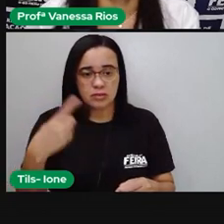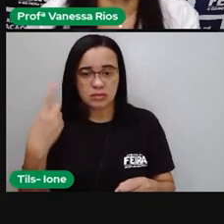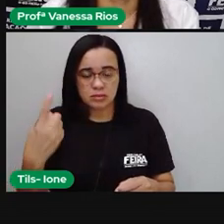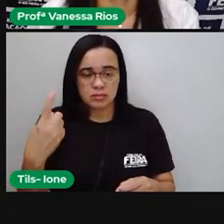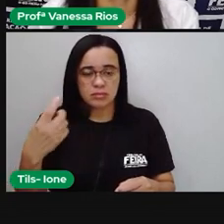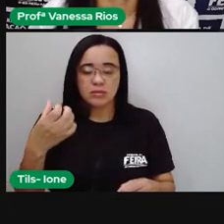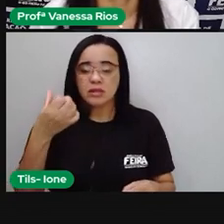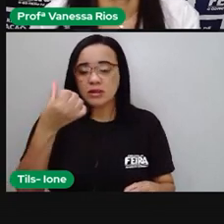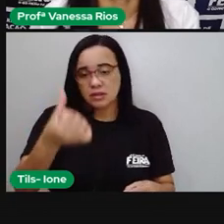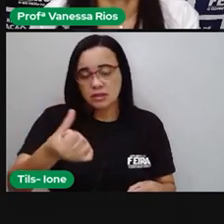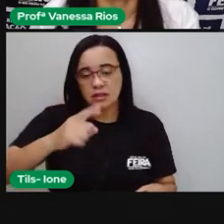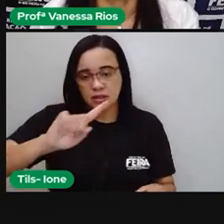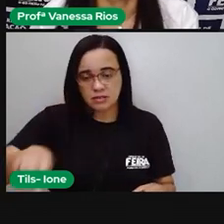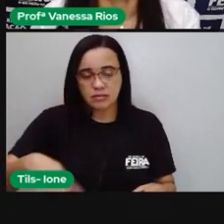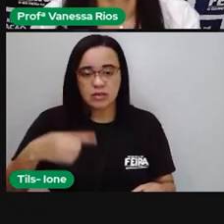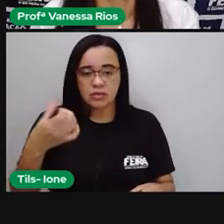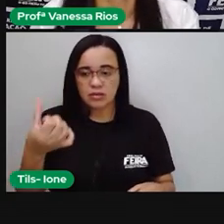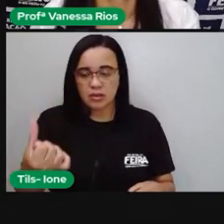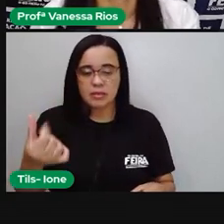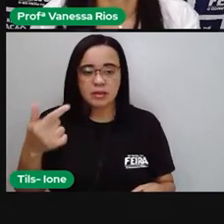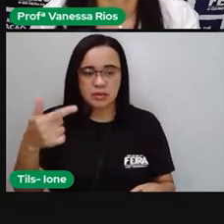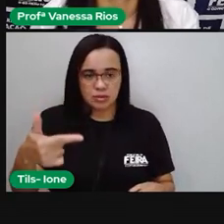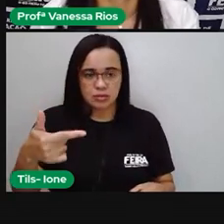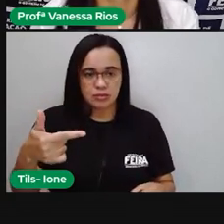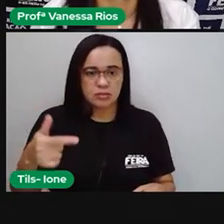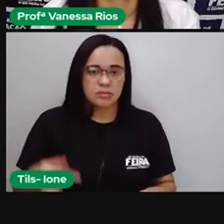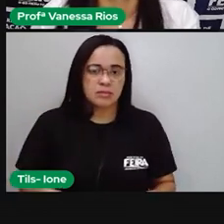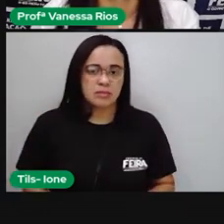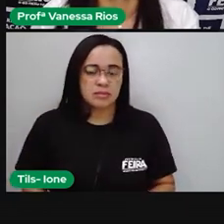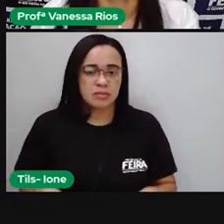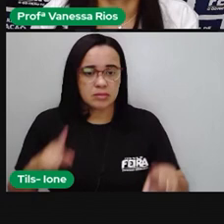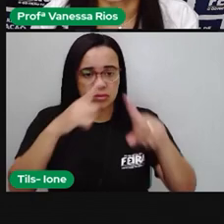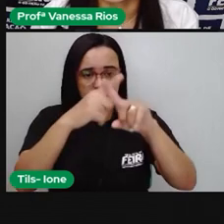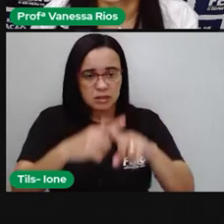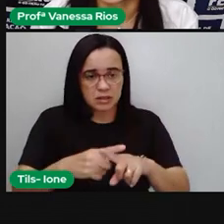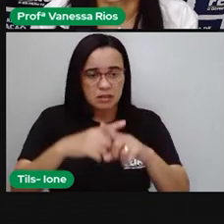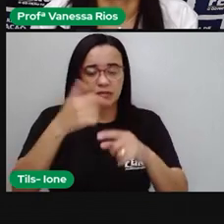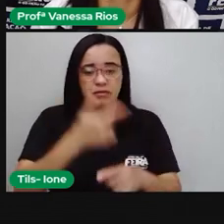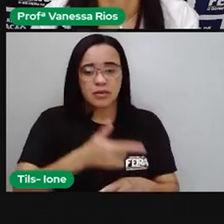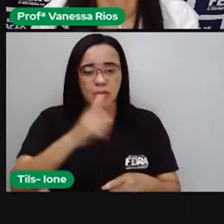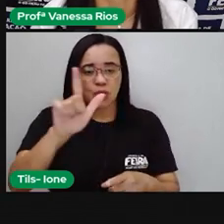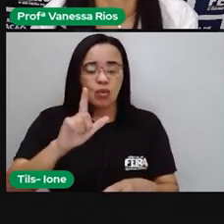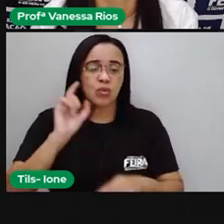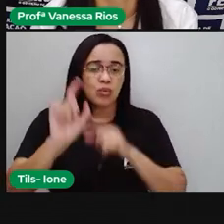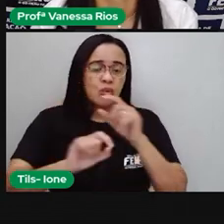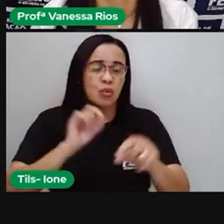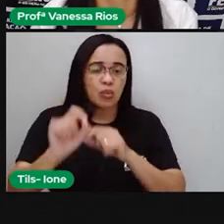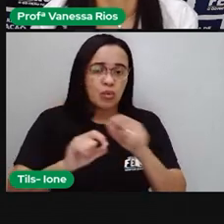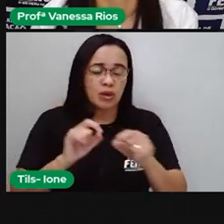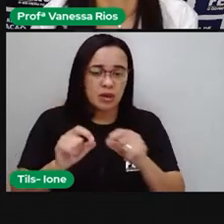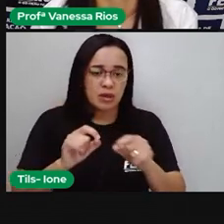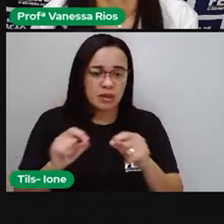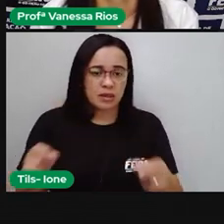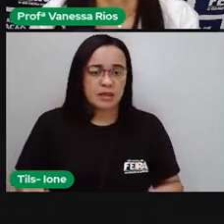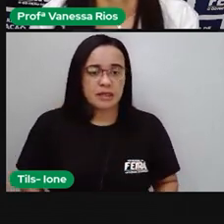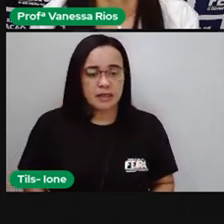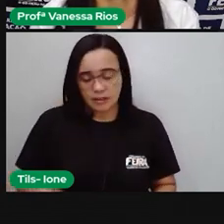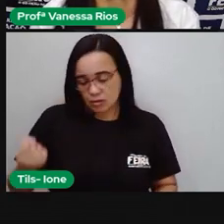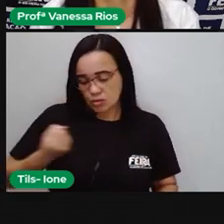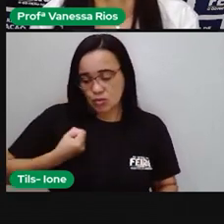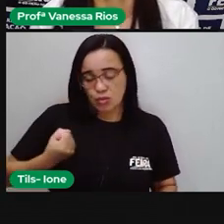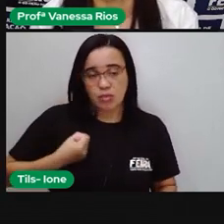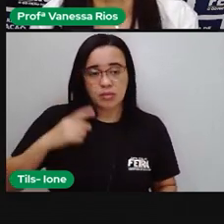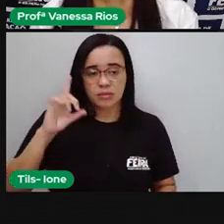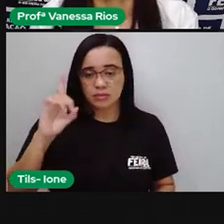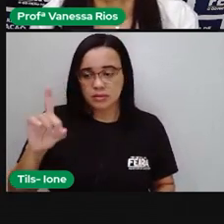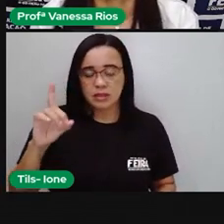Uma outra situação, não é? A gente vai observar agora a adição acontecendo com os números decimais. E se